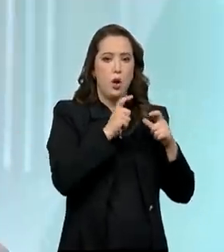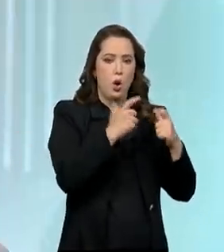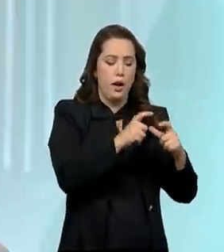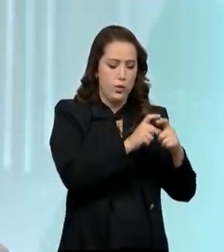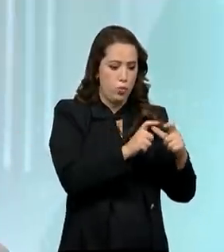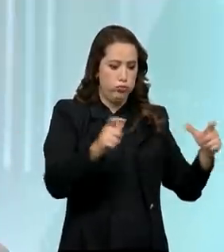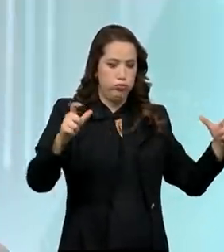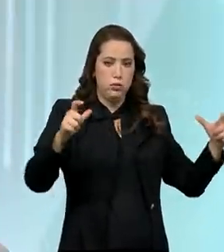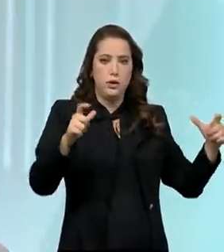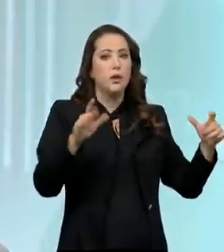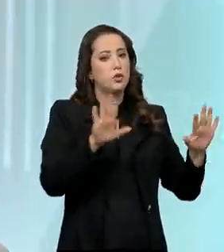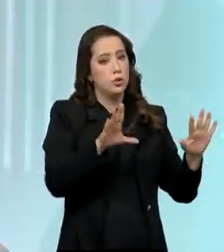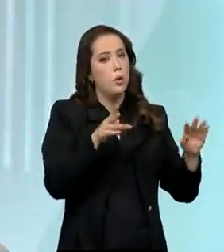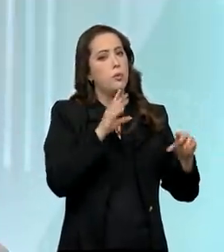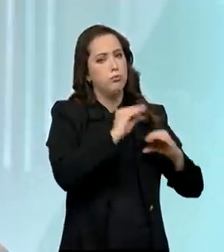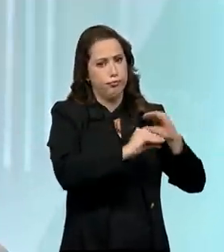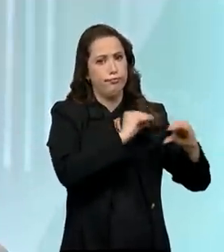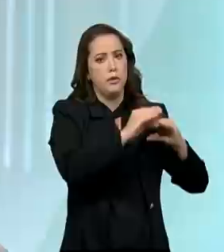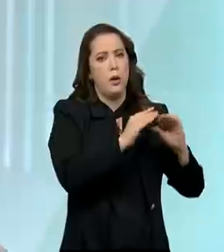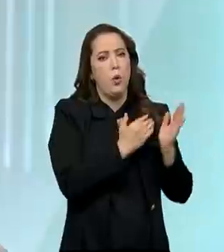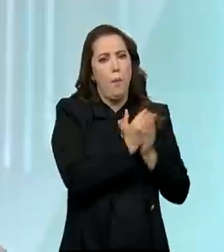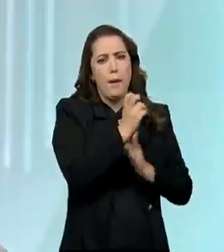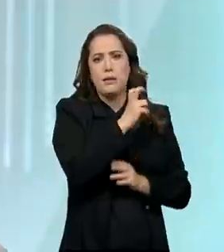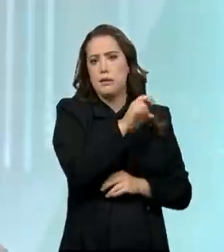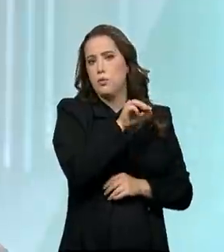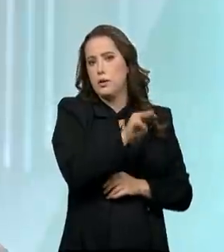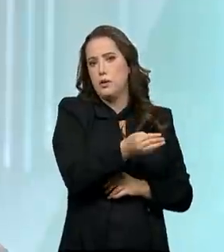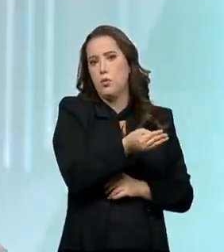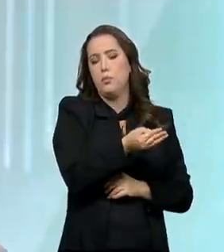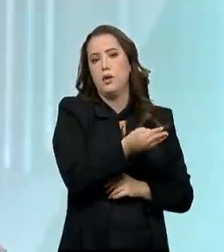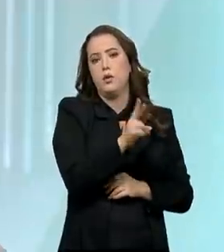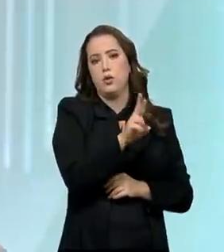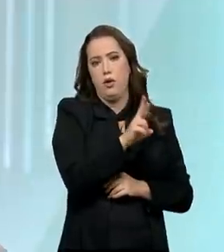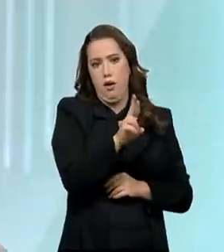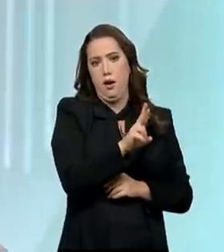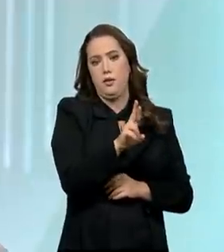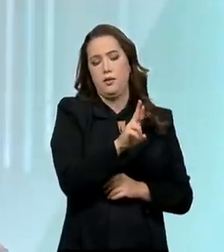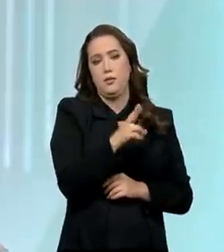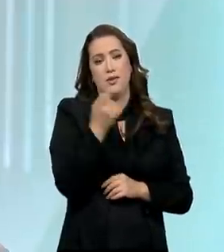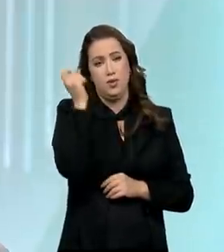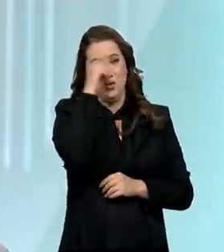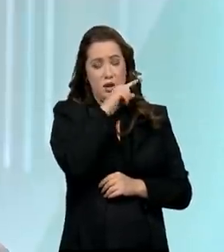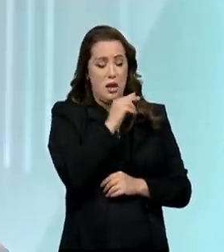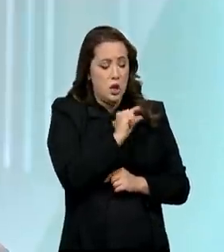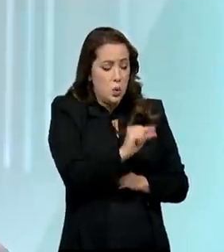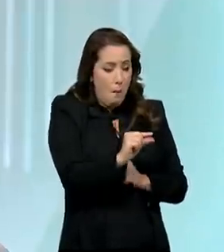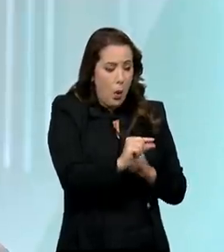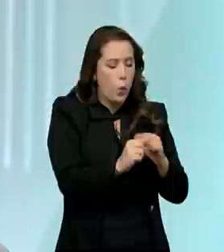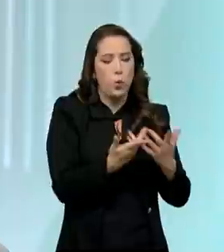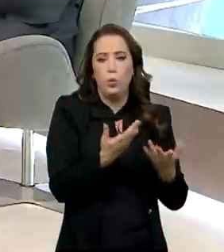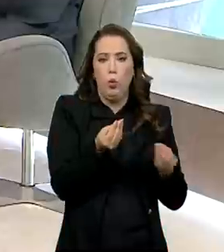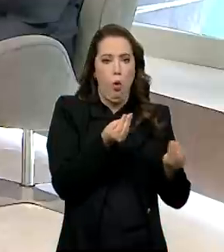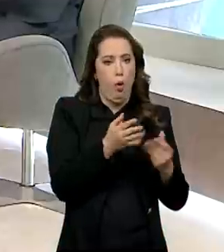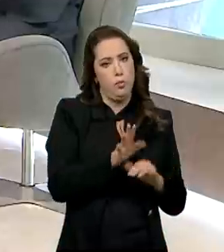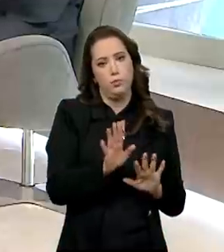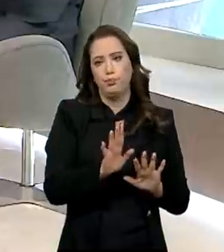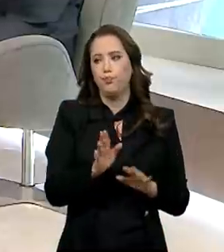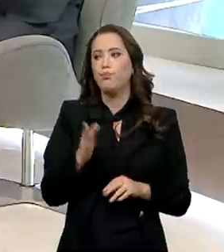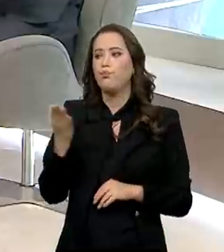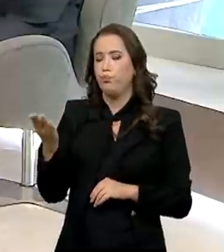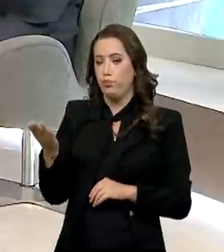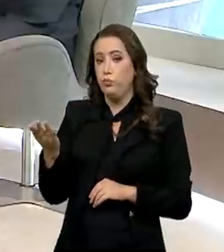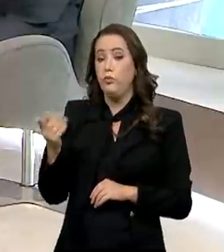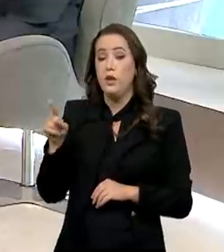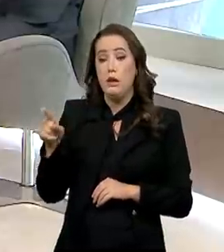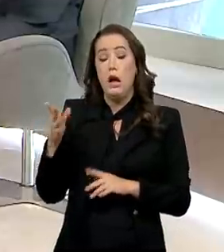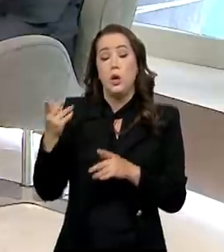degradadas. Então, é a partir de 5 milhões, porque senão a dificuldade operacional de você alocar, ela é muito grande. Agora, a economia verde, como o